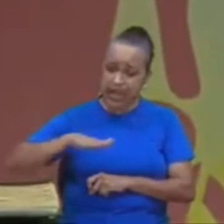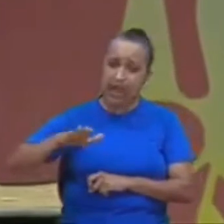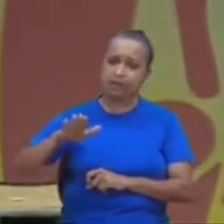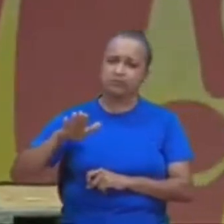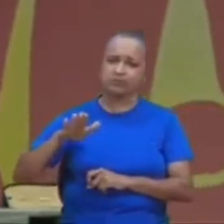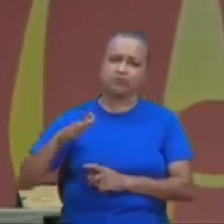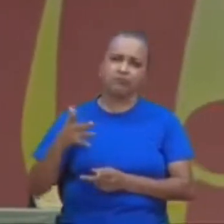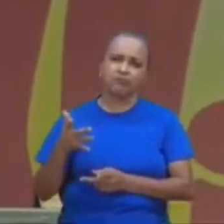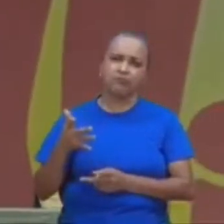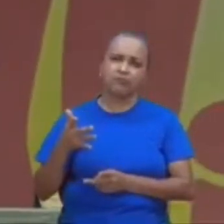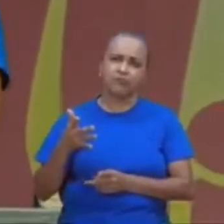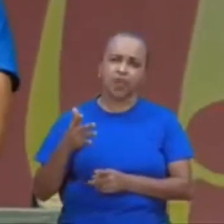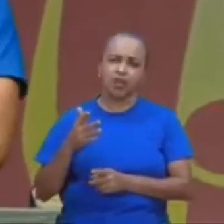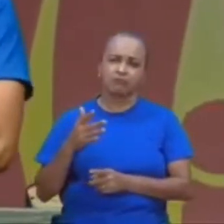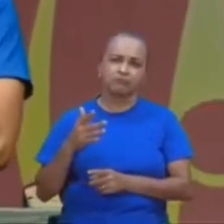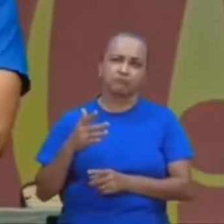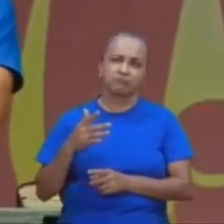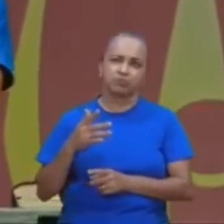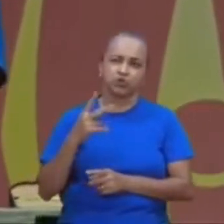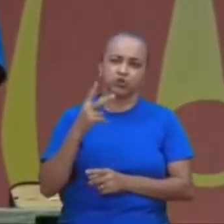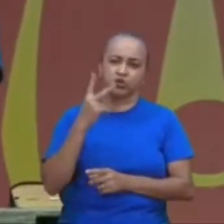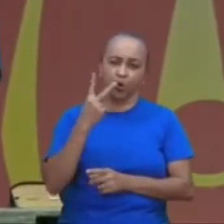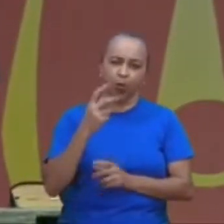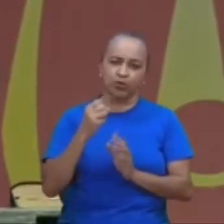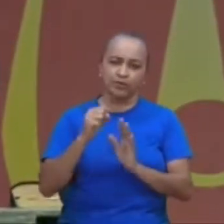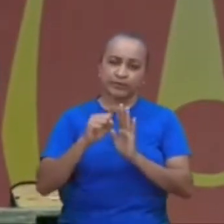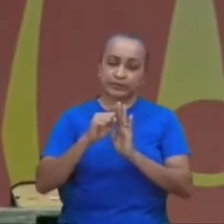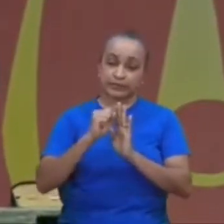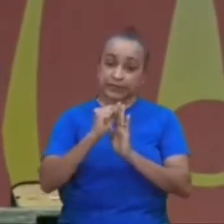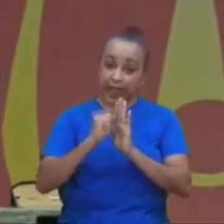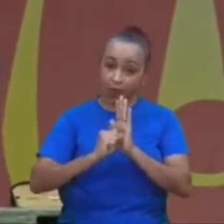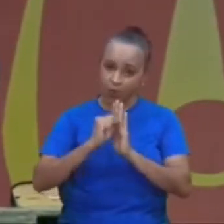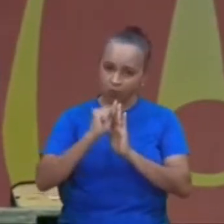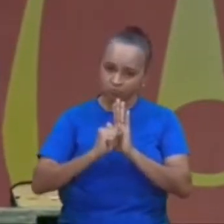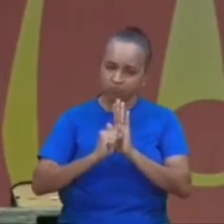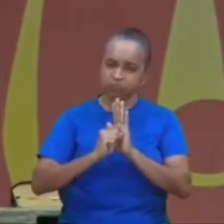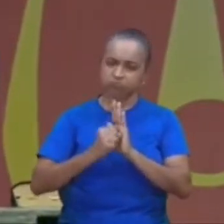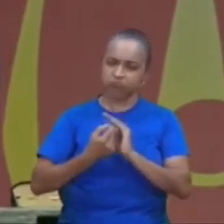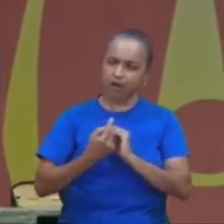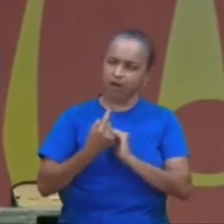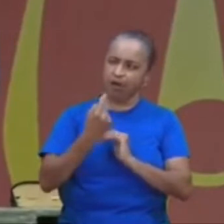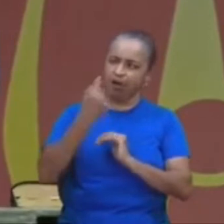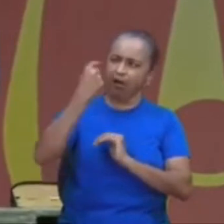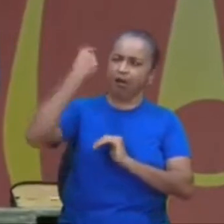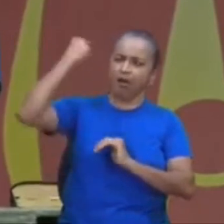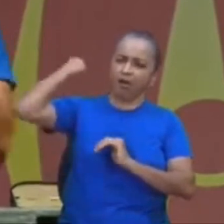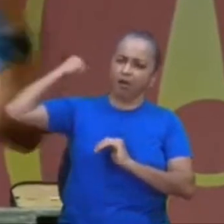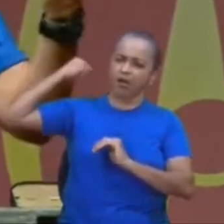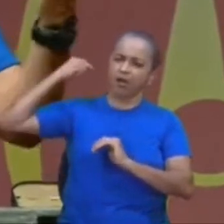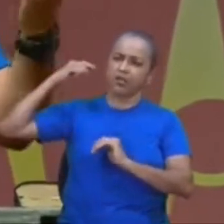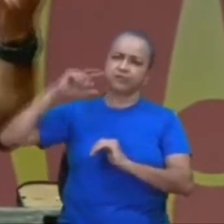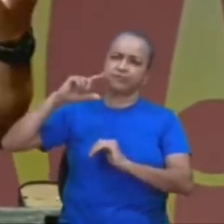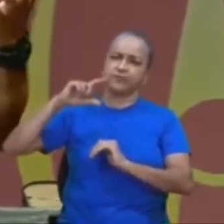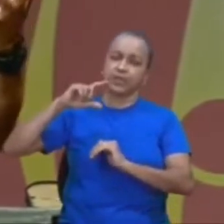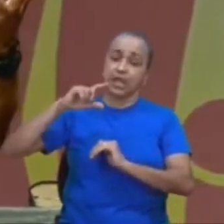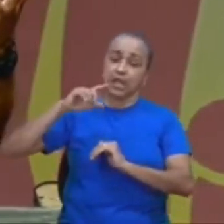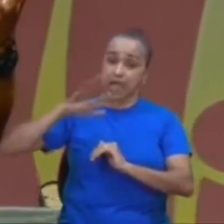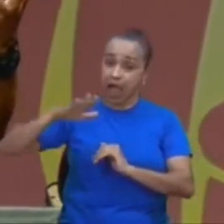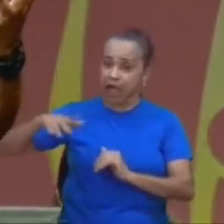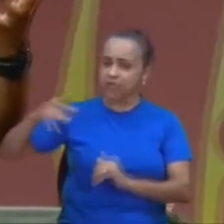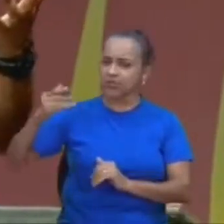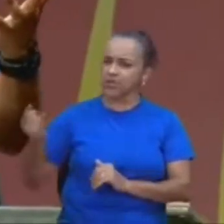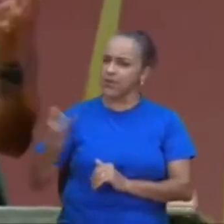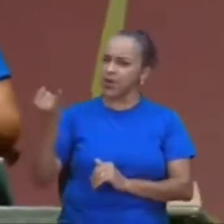recentes, nos últimos dois séculos, que tiveram alguma relevância no mundo